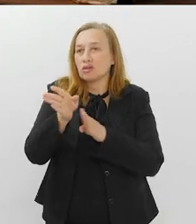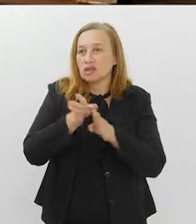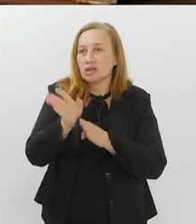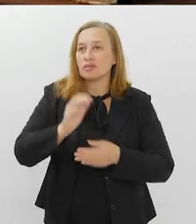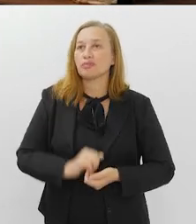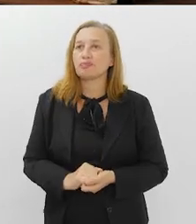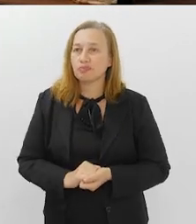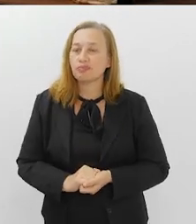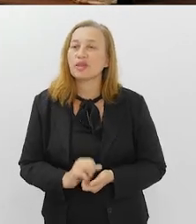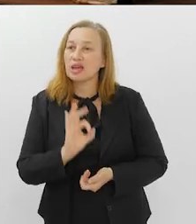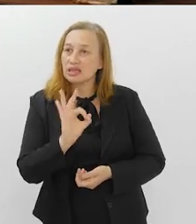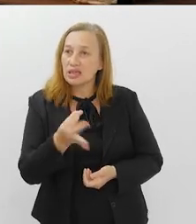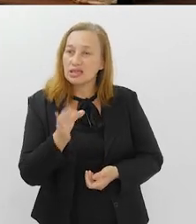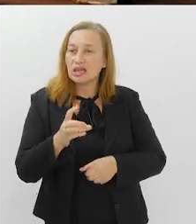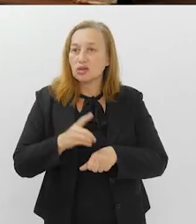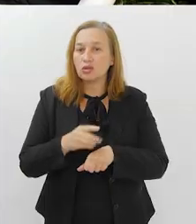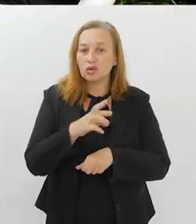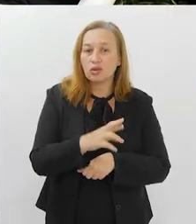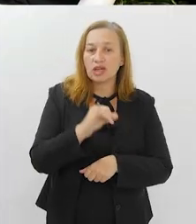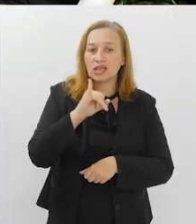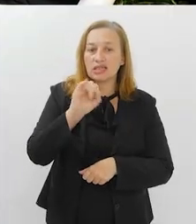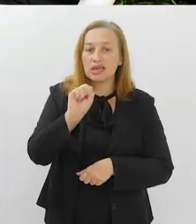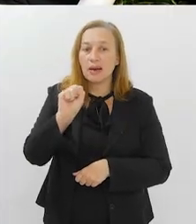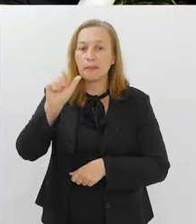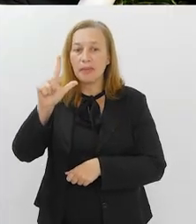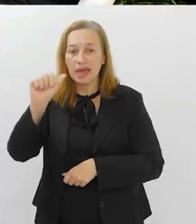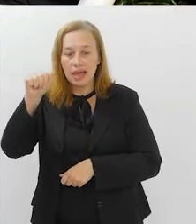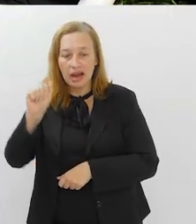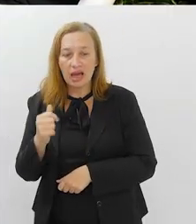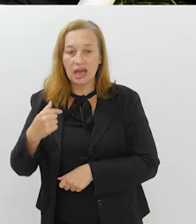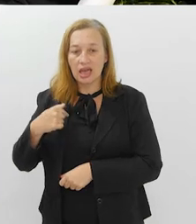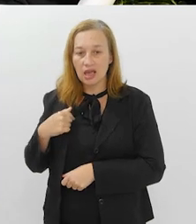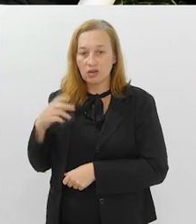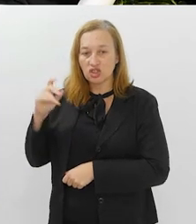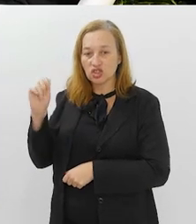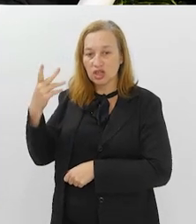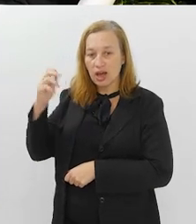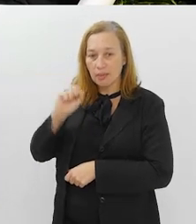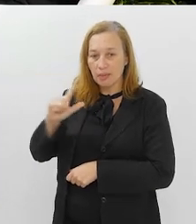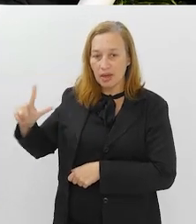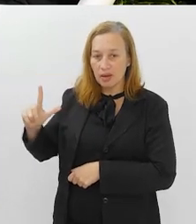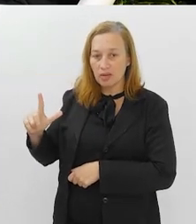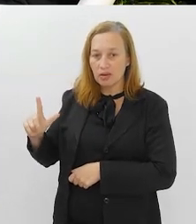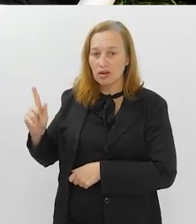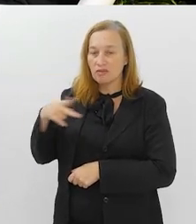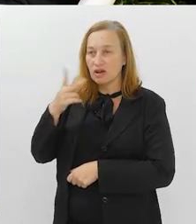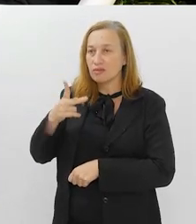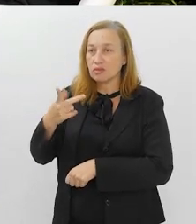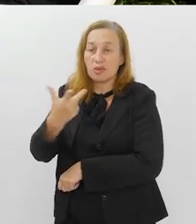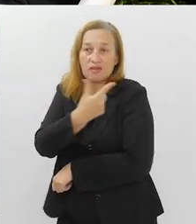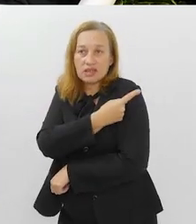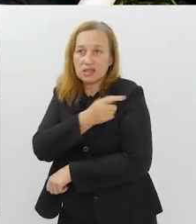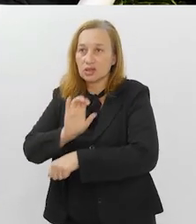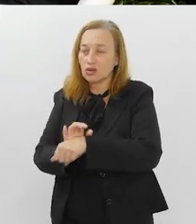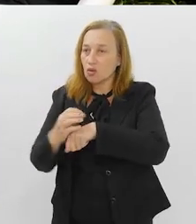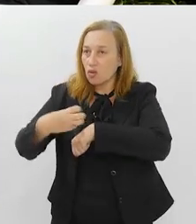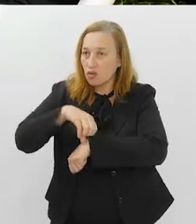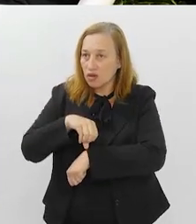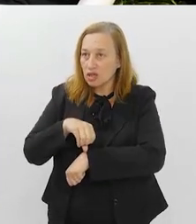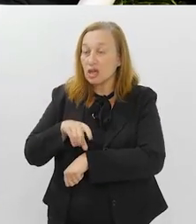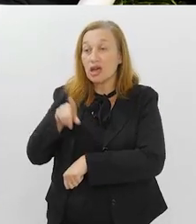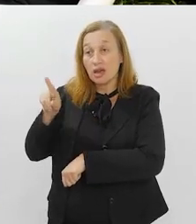orientações. Tá certo, doutora Isabela, eu e Chávio agora falávamos sobre essa questão da vacina da Covid, né,